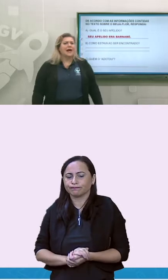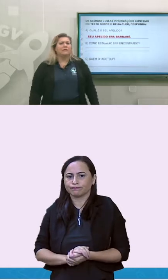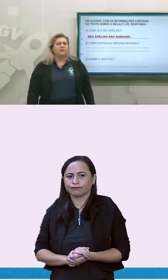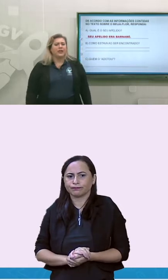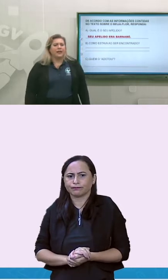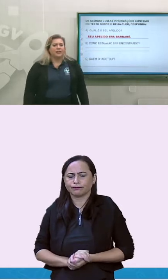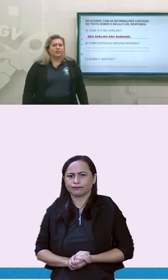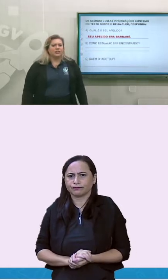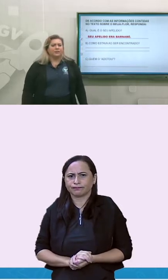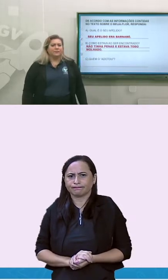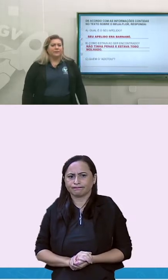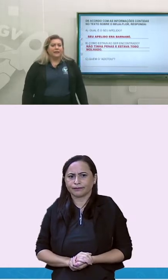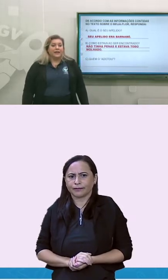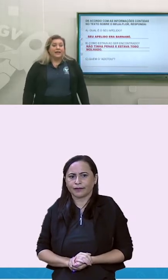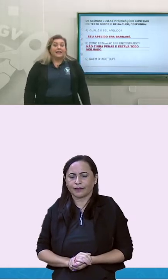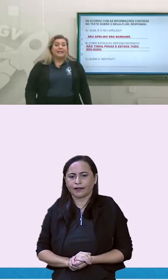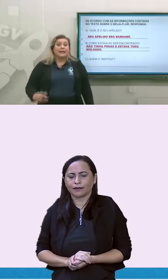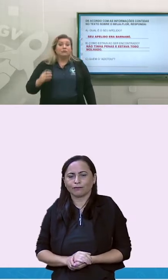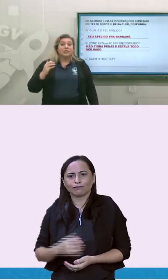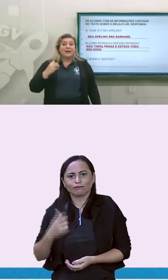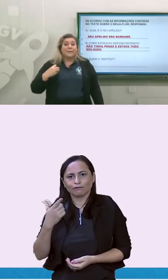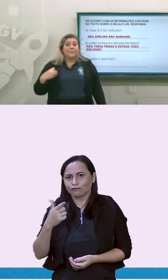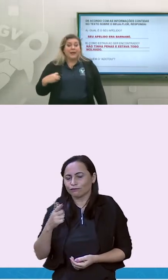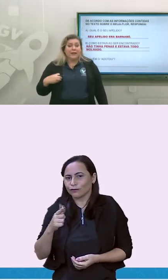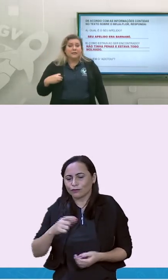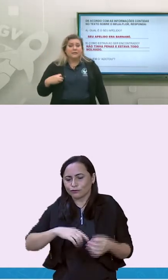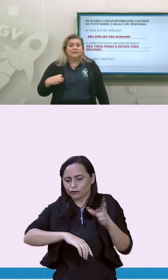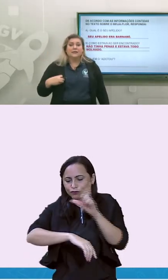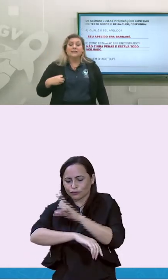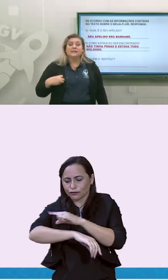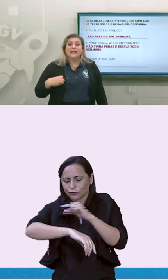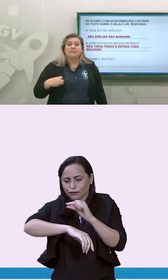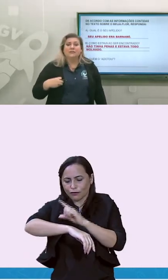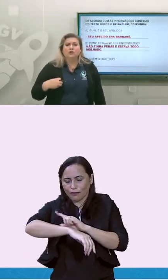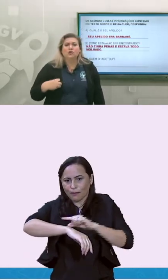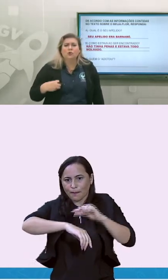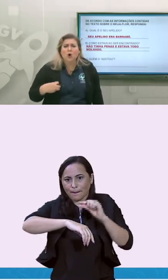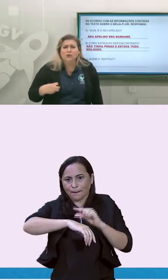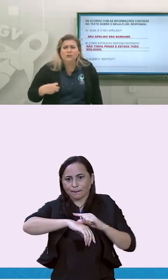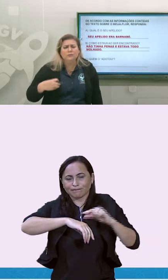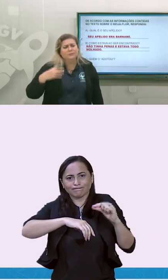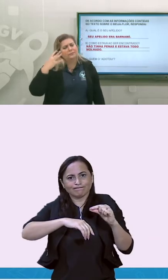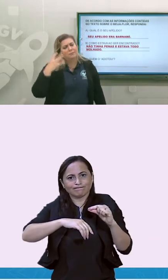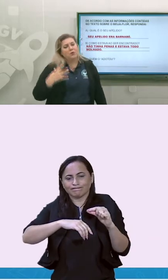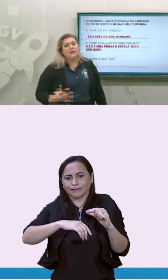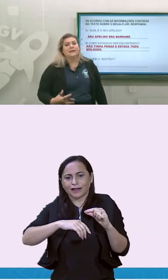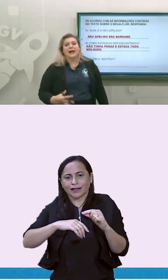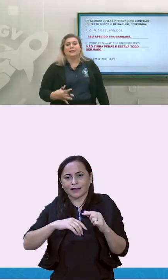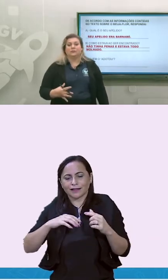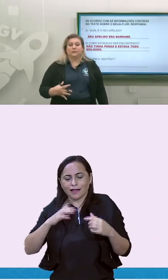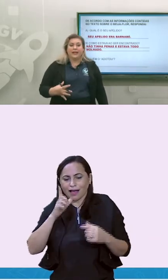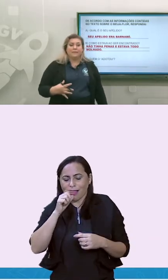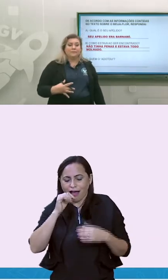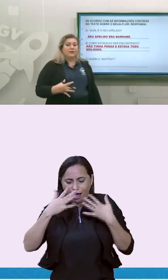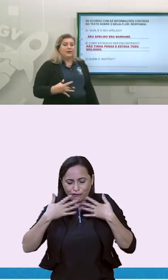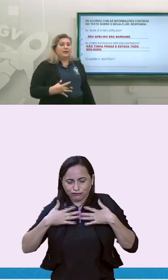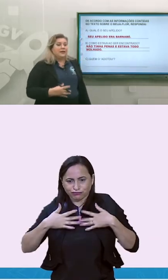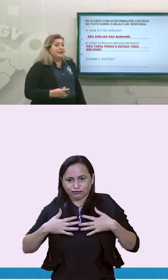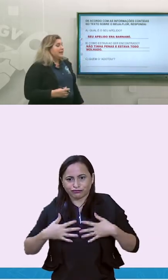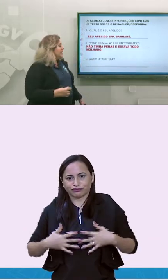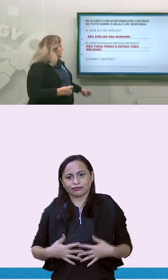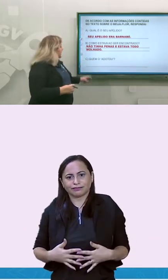como ele estava, gente? Ele não tinha penas e estava todo molhado, né?